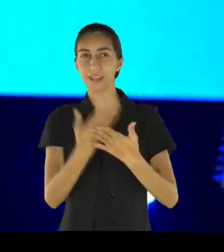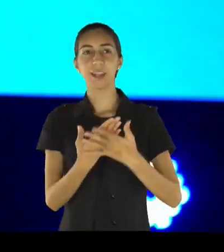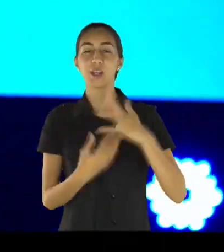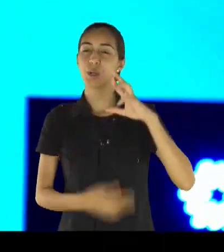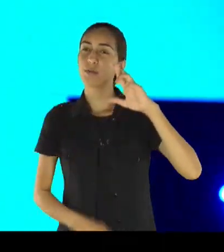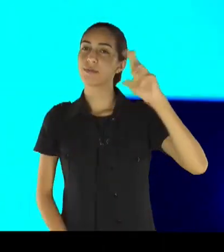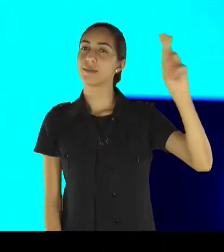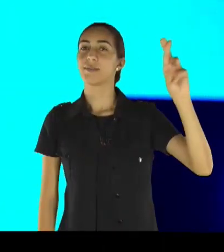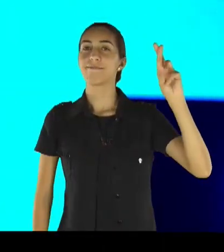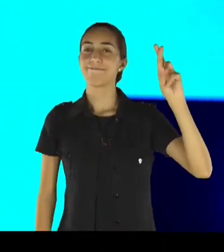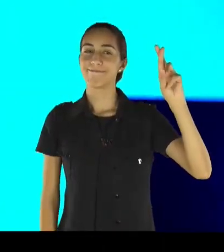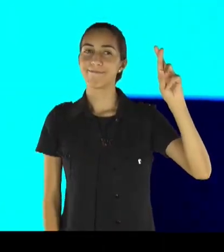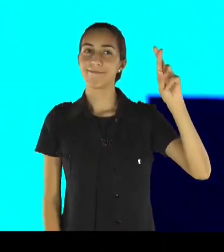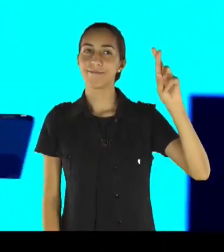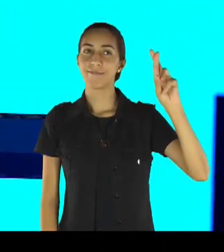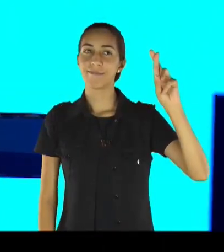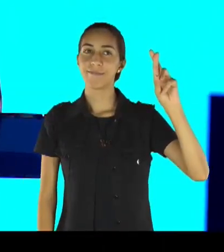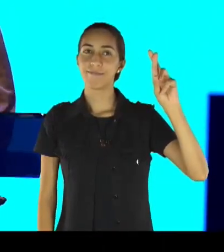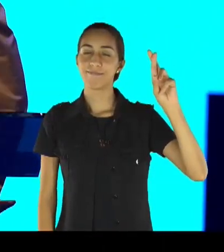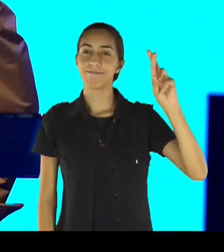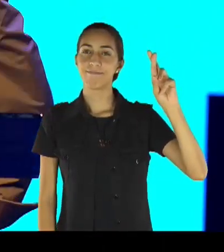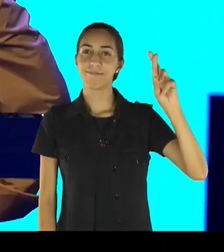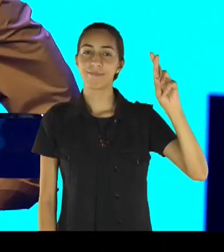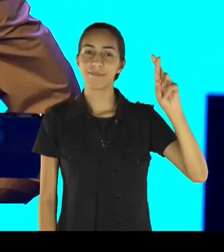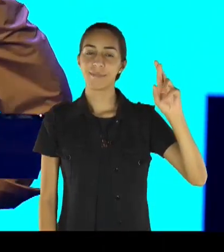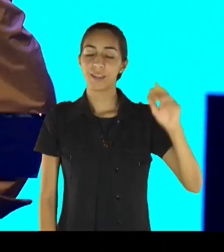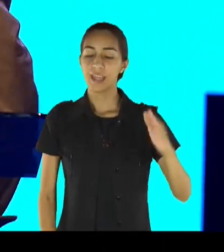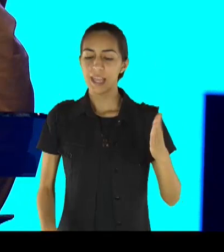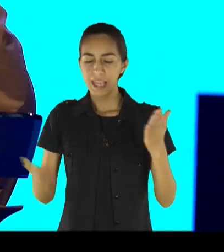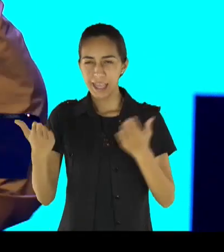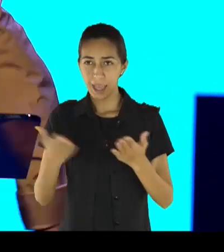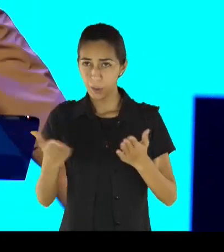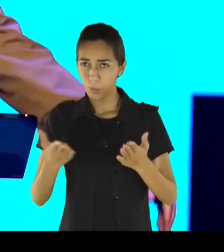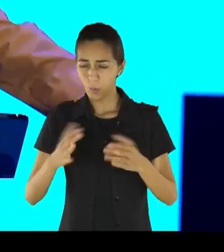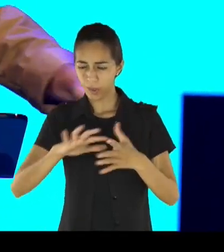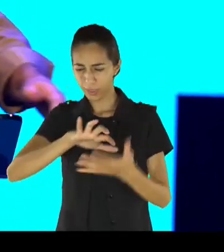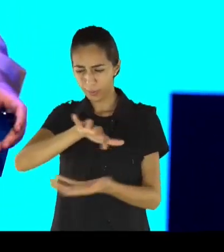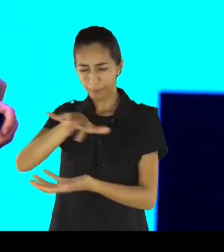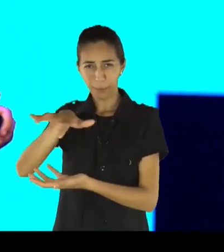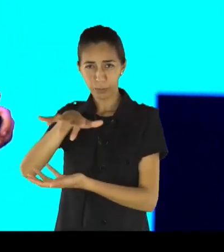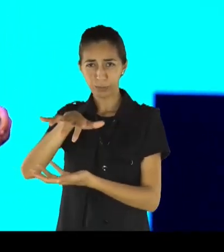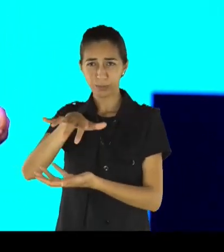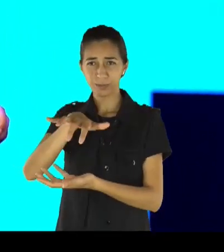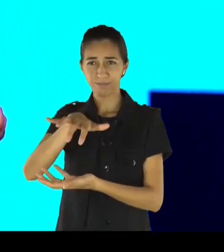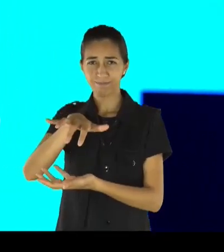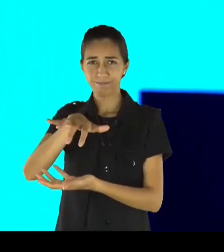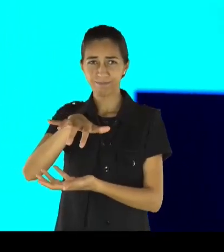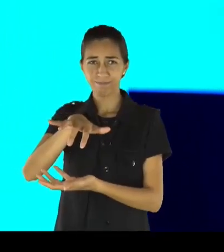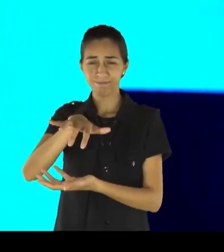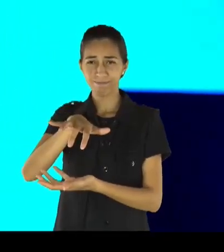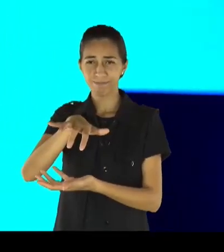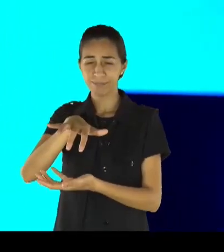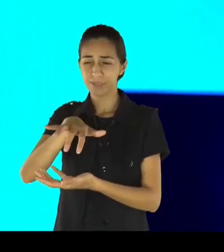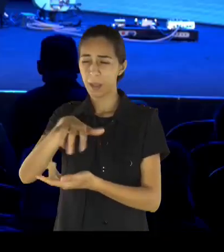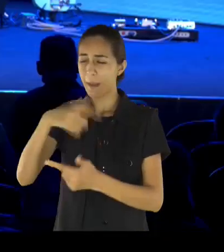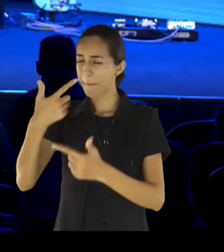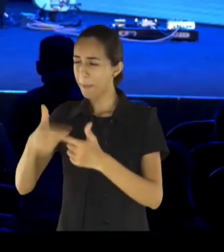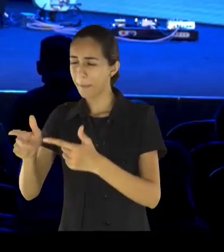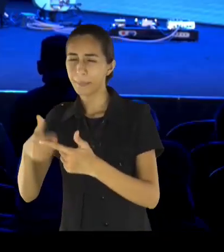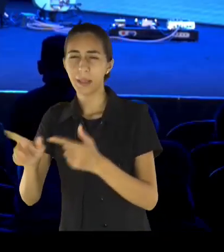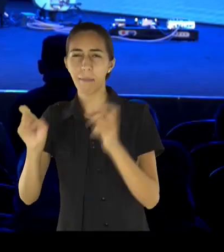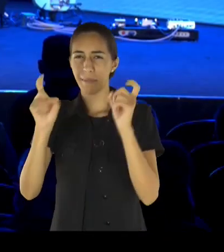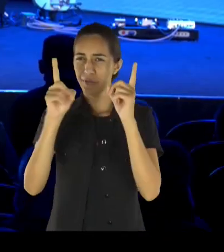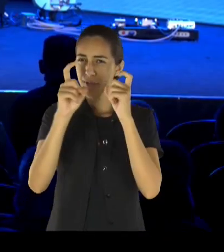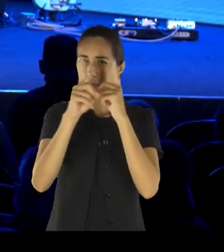ele falou para mim, que em tempos de guerra, lá em Deuteronômio, pois o Senhor vosso Deus, é o que